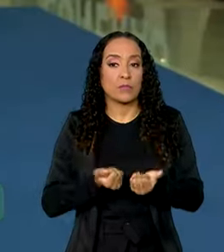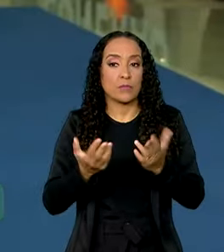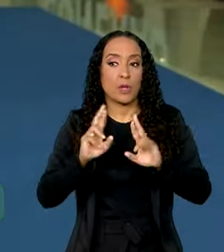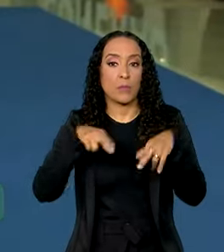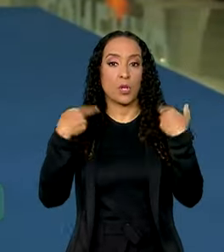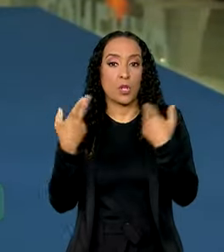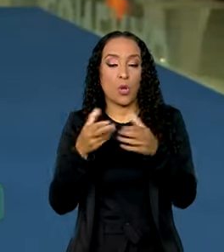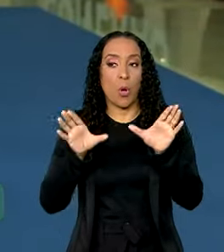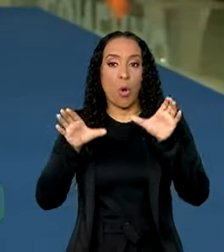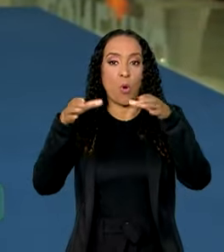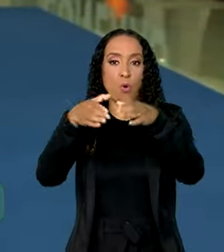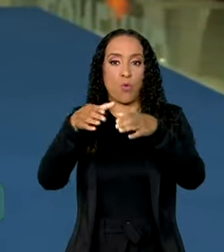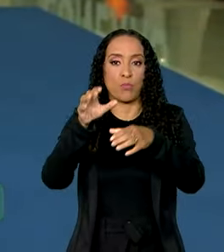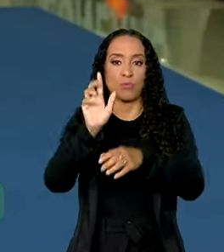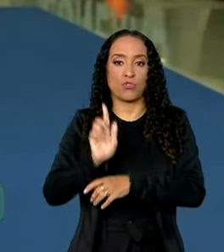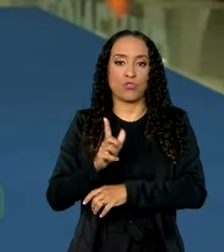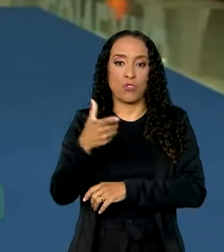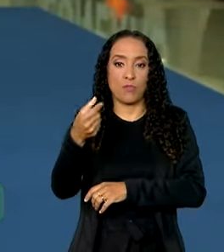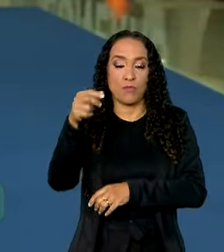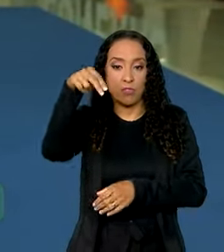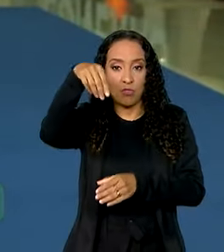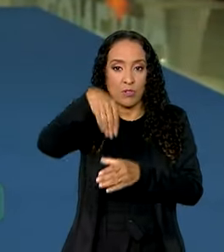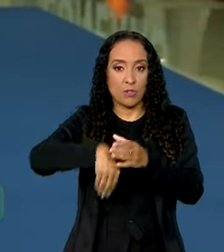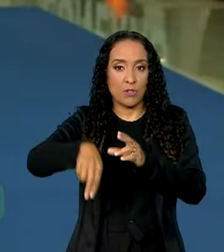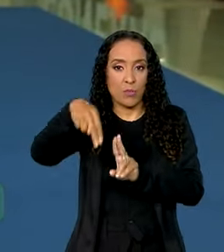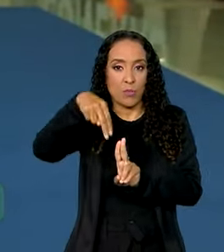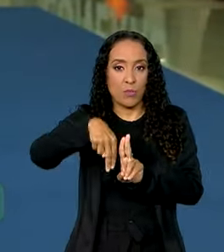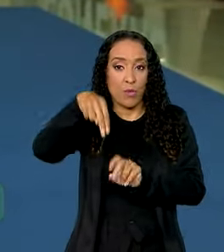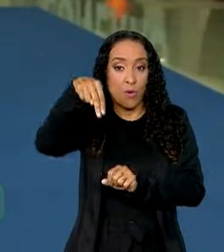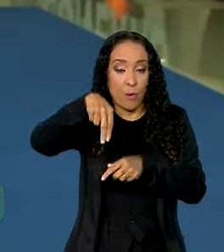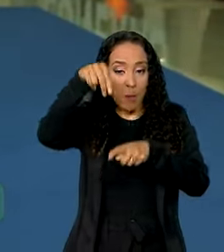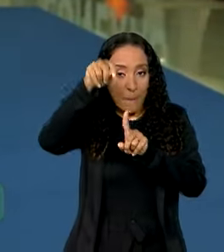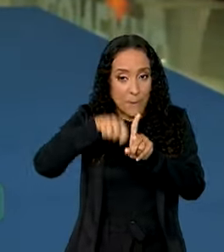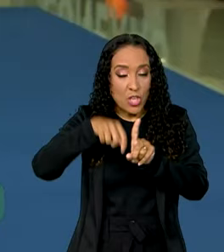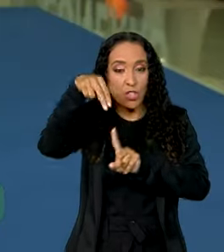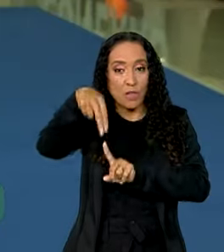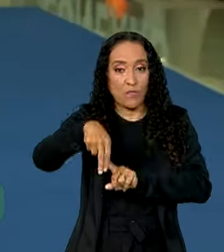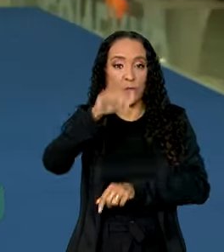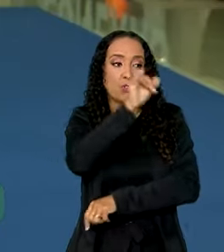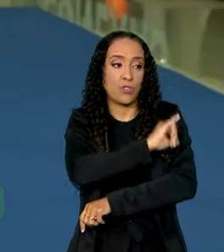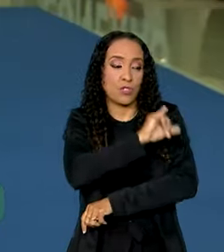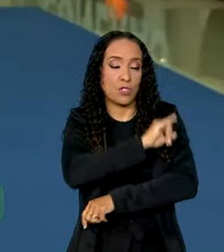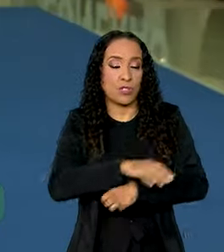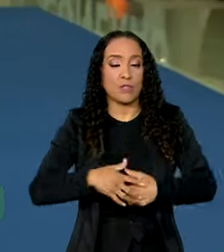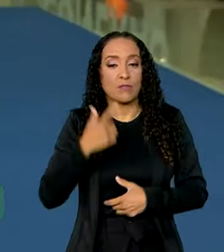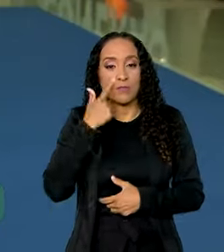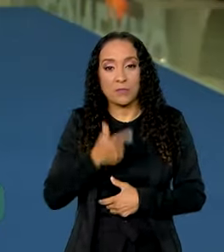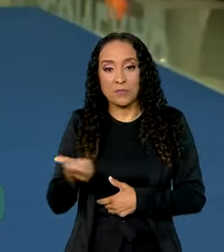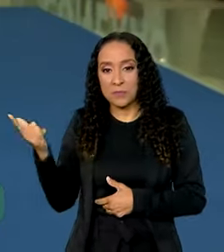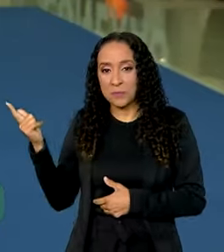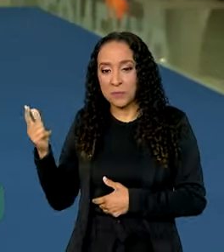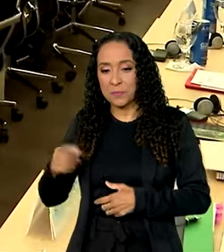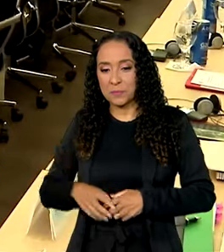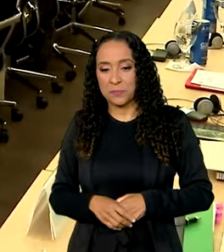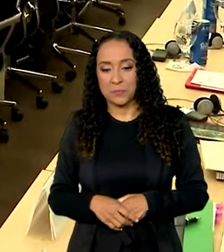a reunião de cúpula do grupo em novembro, lá no Rio de Janeiro. Vamos dar uma olhada na reportagem que a gente preparou.